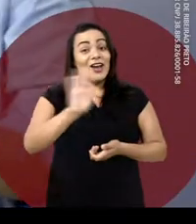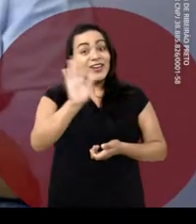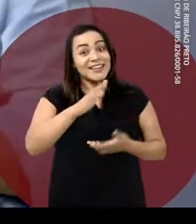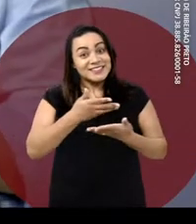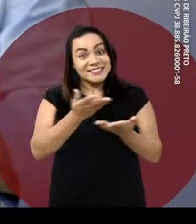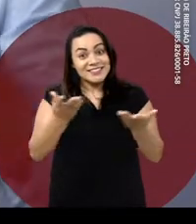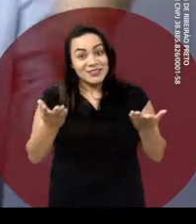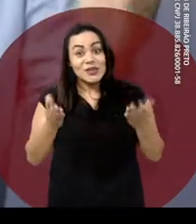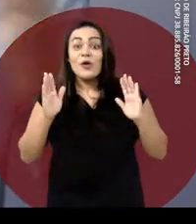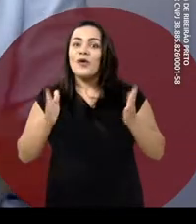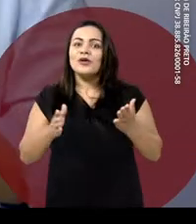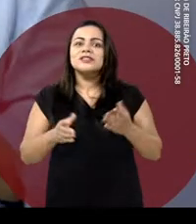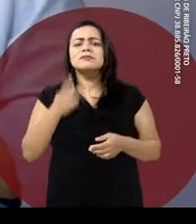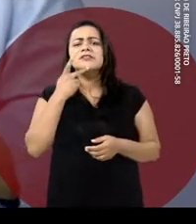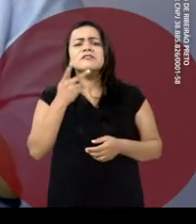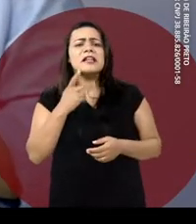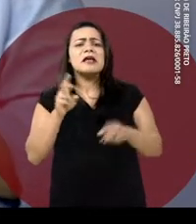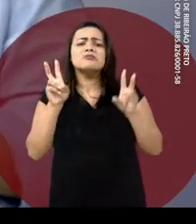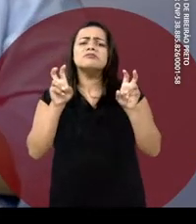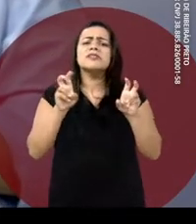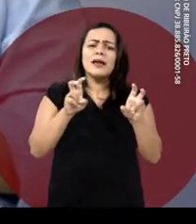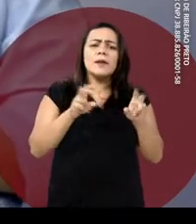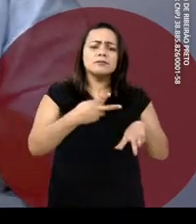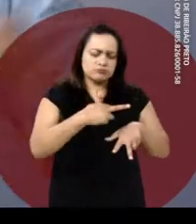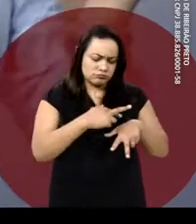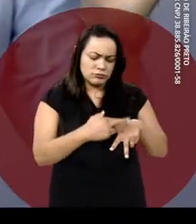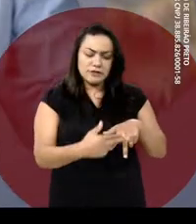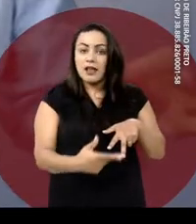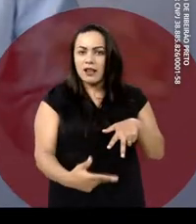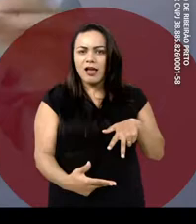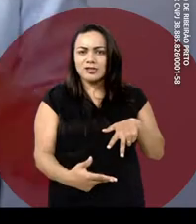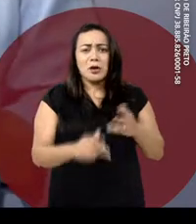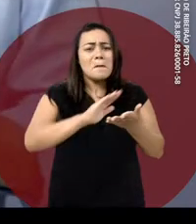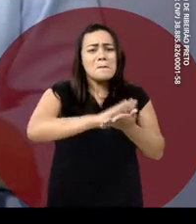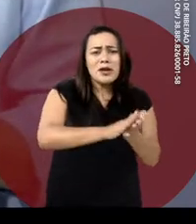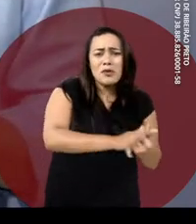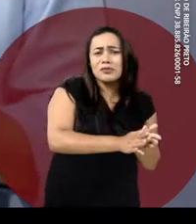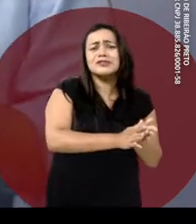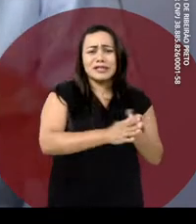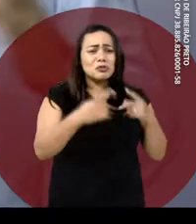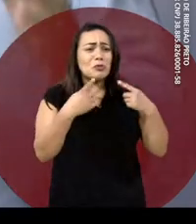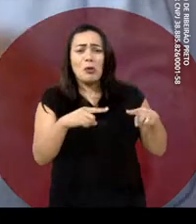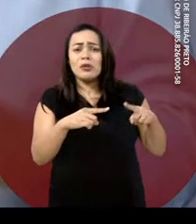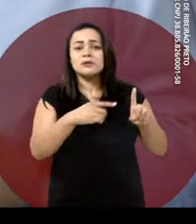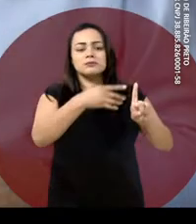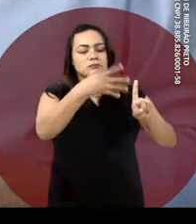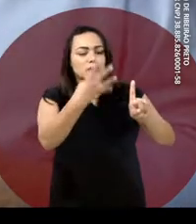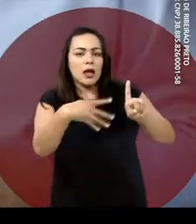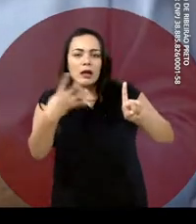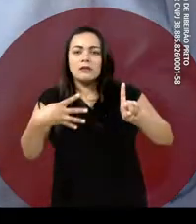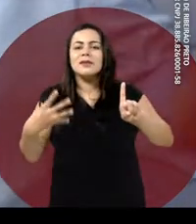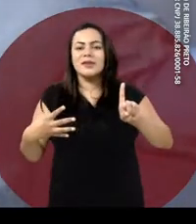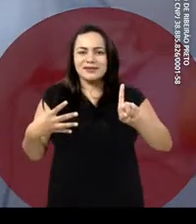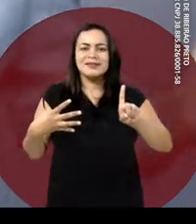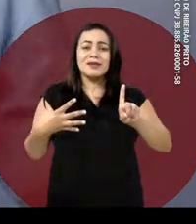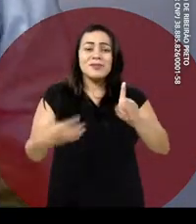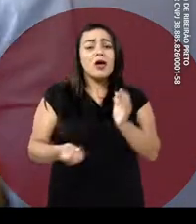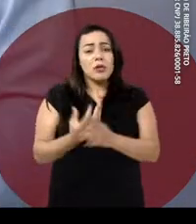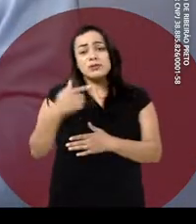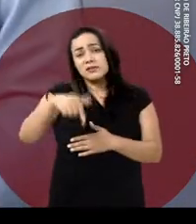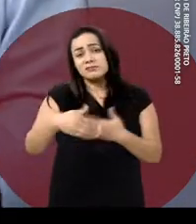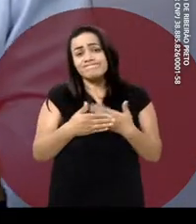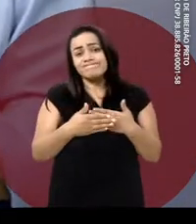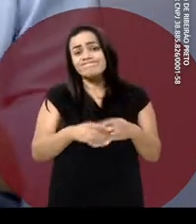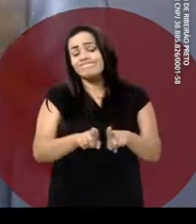Olá, minha gente, hoje vamos falar de diversidade sexual. A intolerância e o preconceito contra a população LGBT acontece